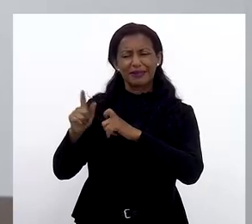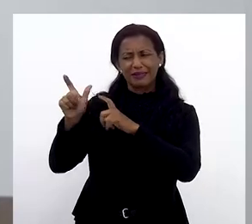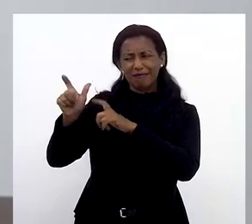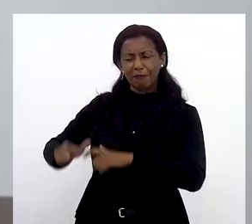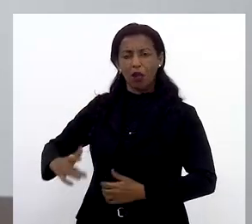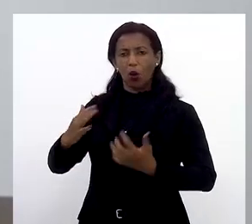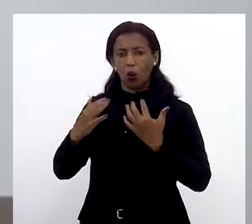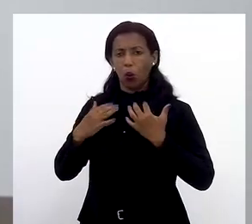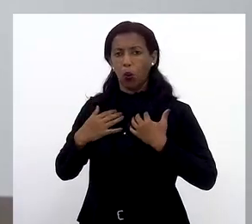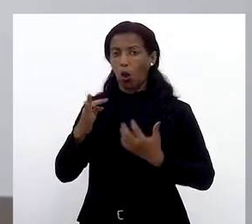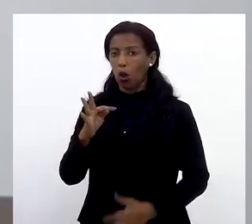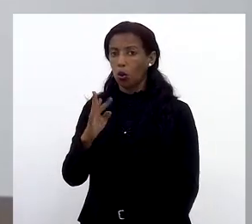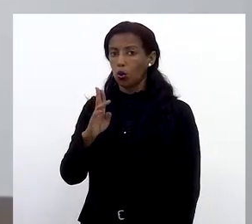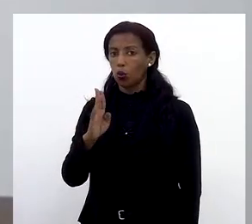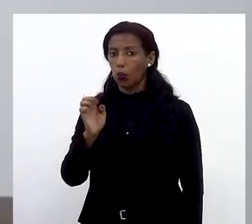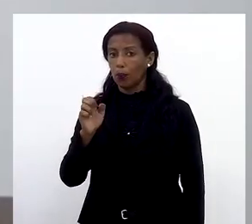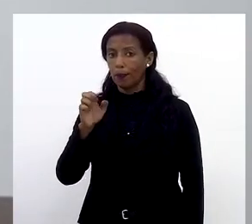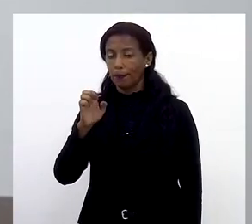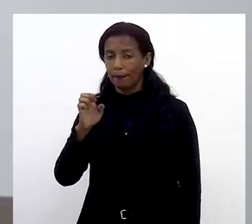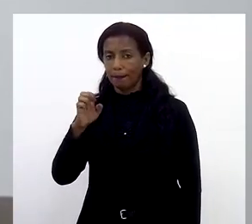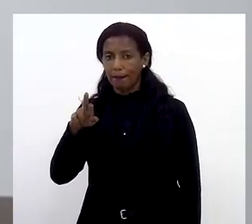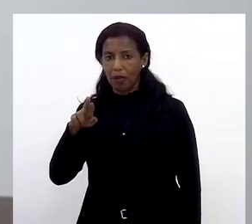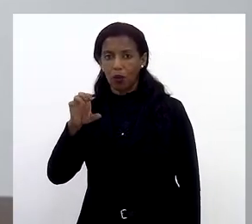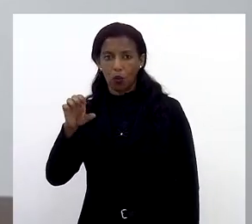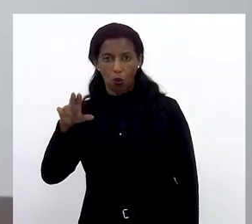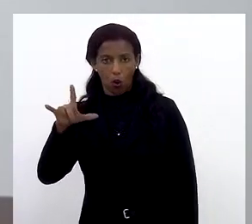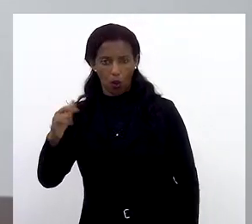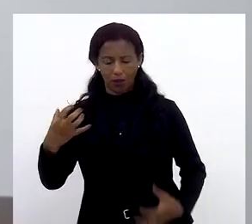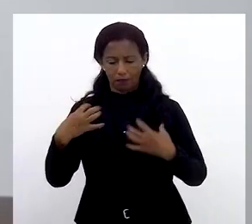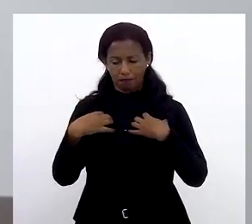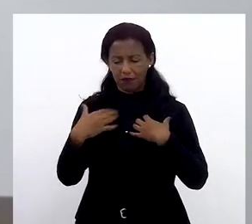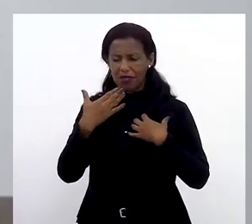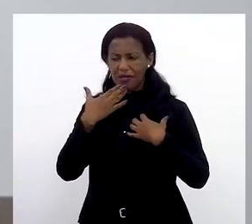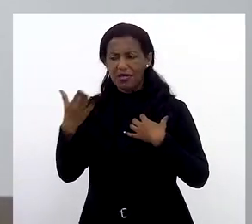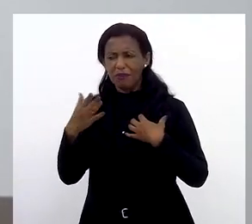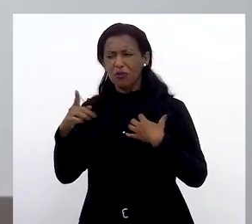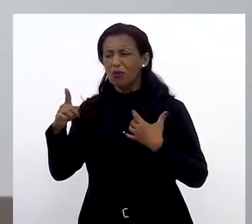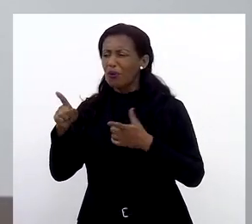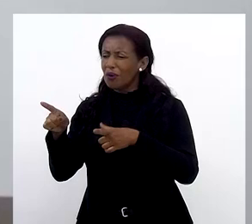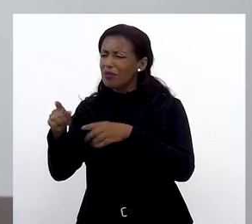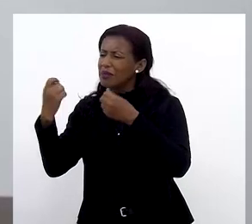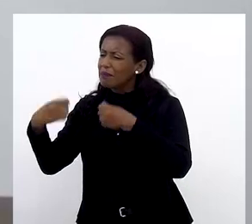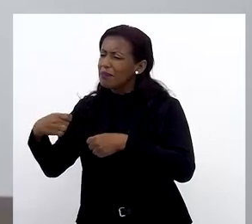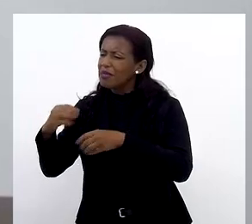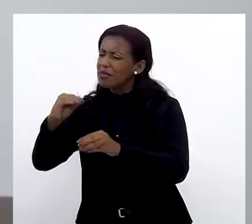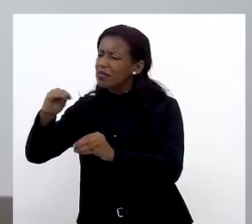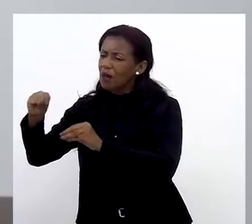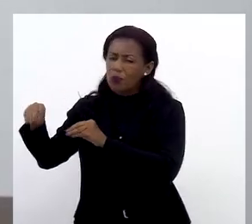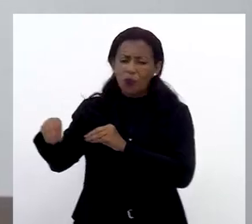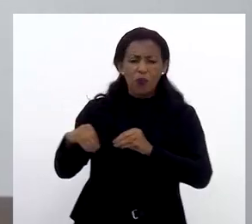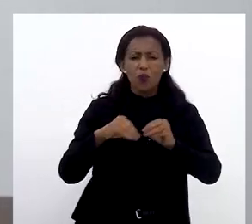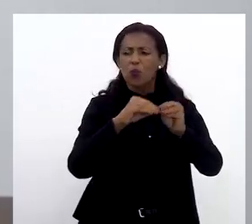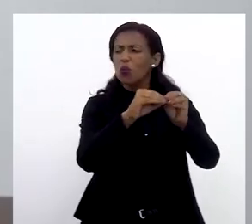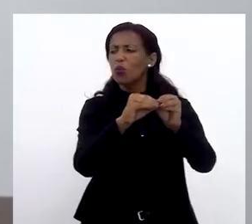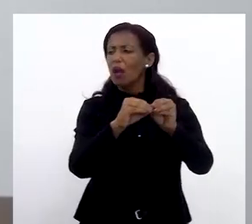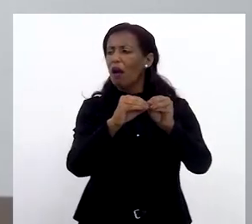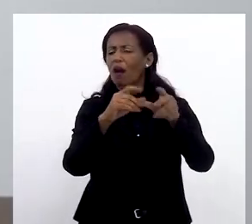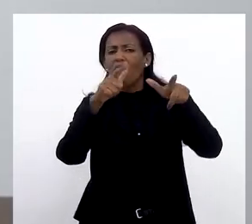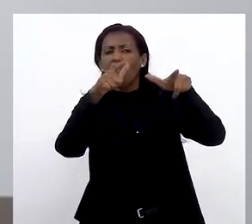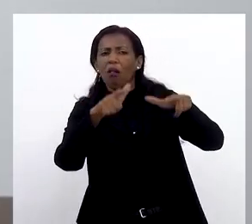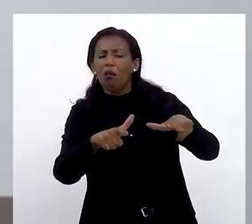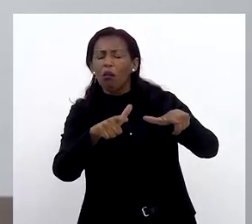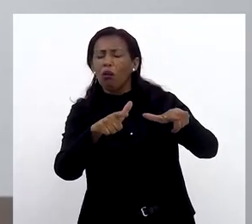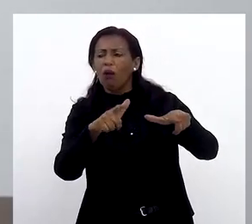tuberculose. E ele pediu que o paciente fosse para a região serrana. Naquela época se mandava muito para